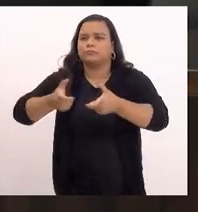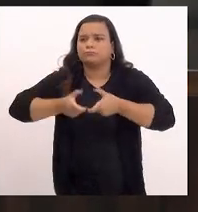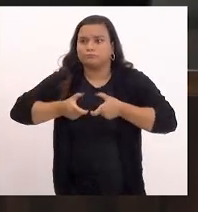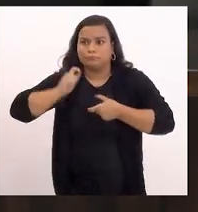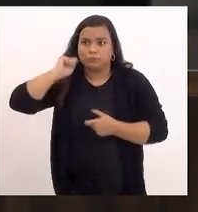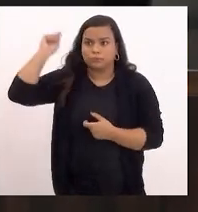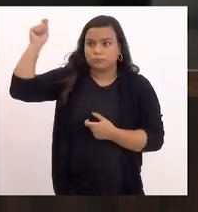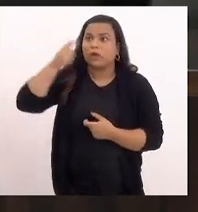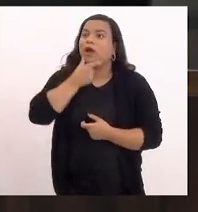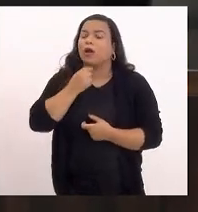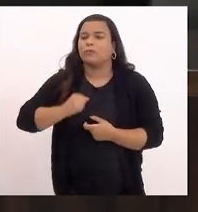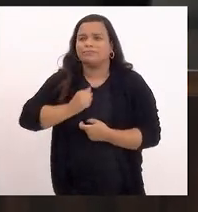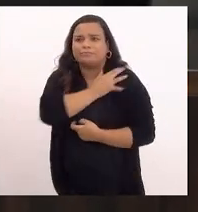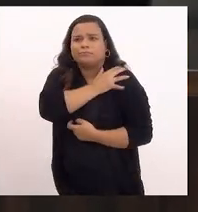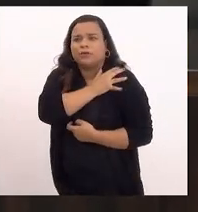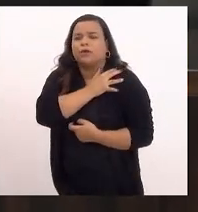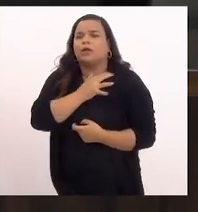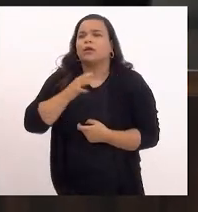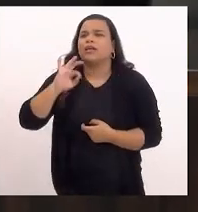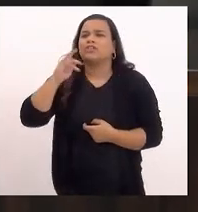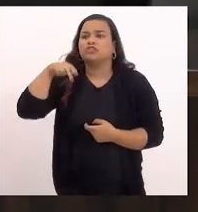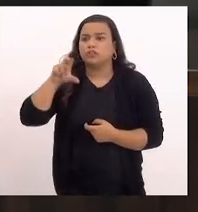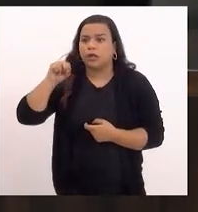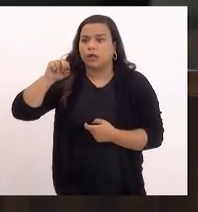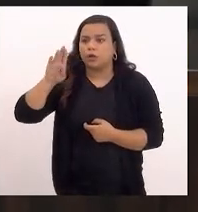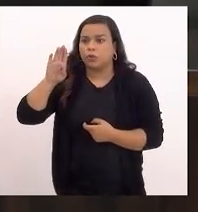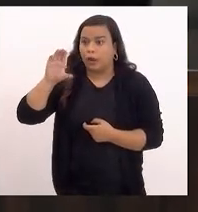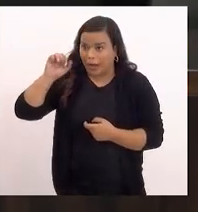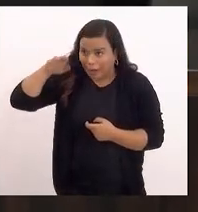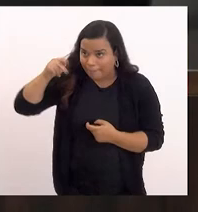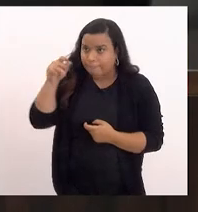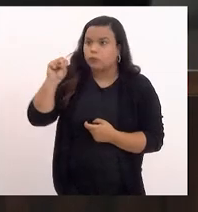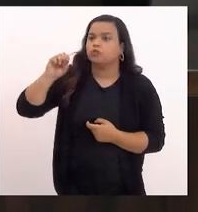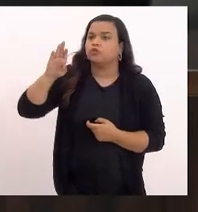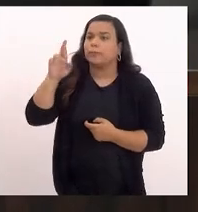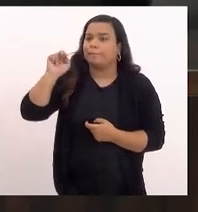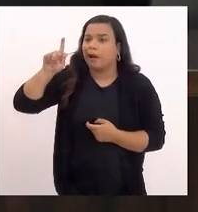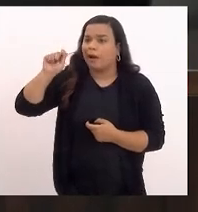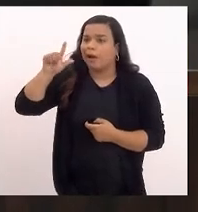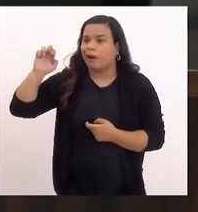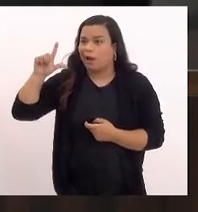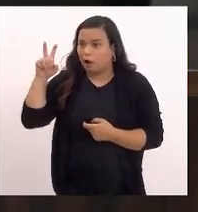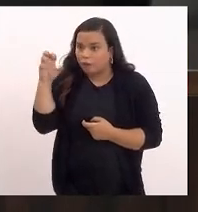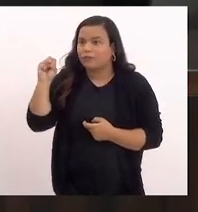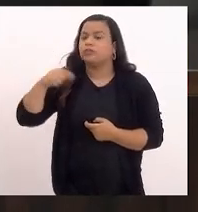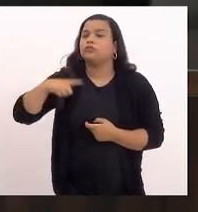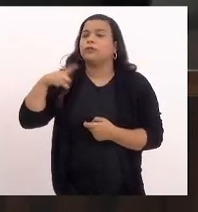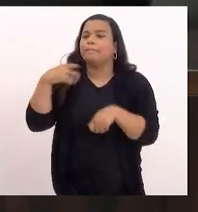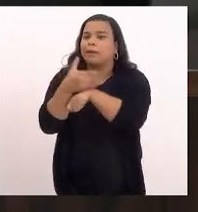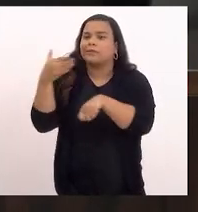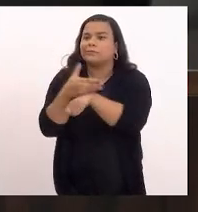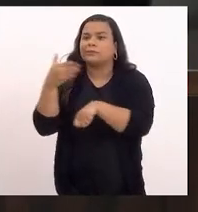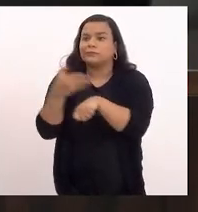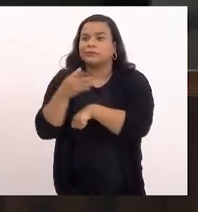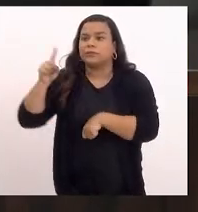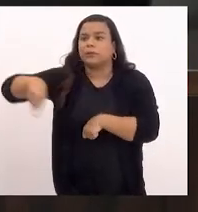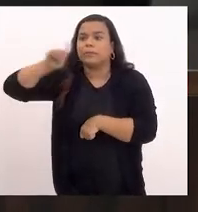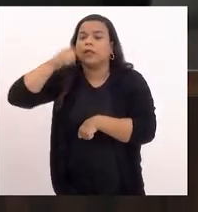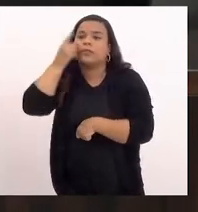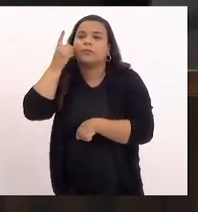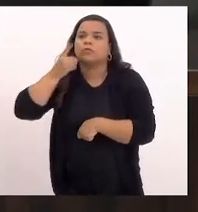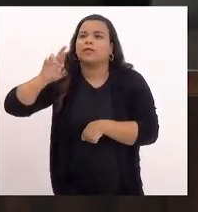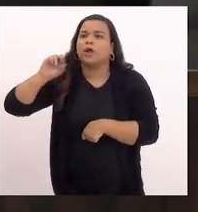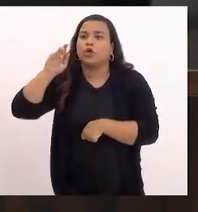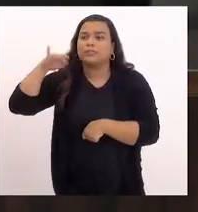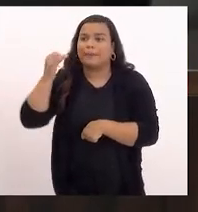Tenente Coronel Cristiano Campos Braga Alves, parecida com comissão de normas internas e proporções externas favoráveis, relator deputado Rosenberg